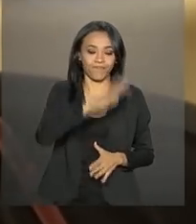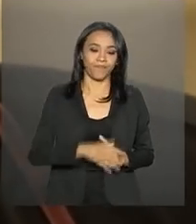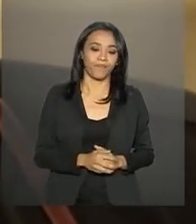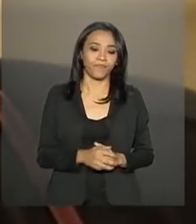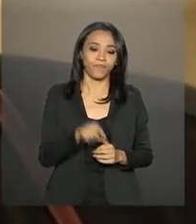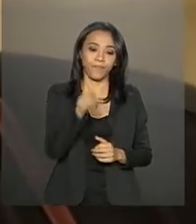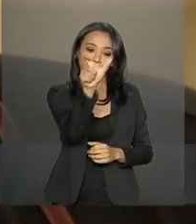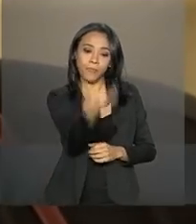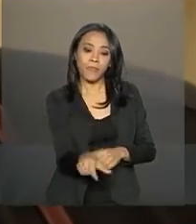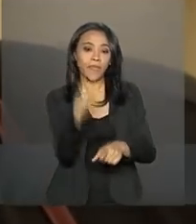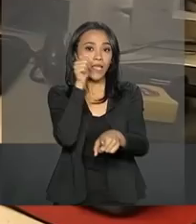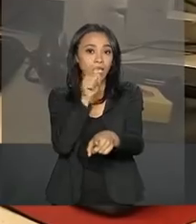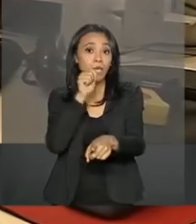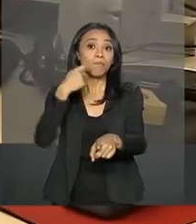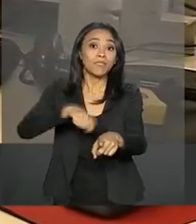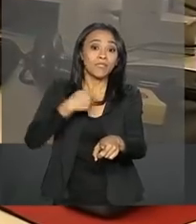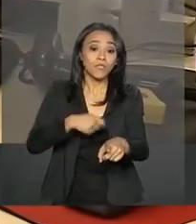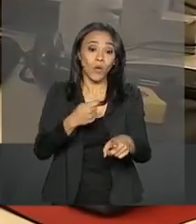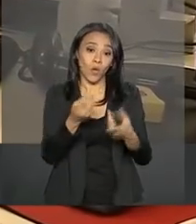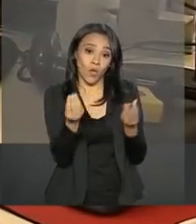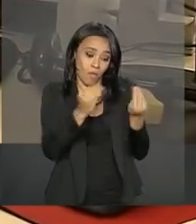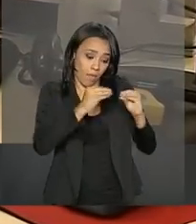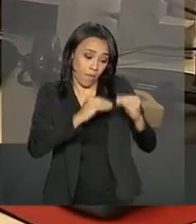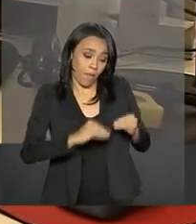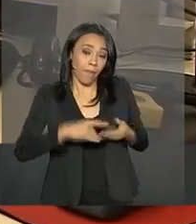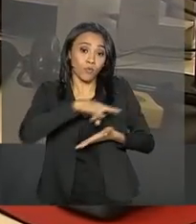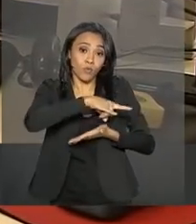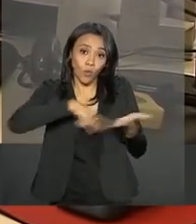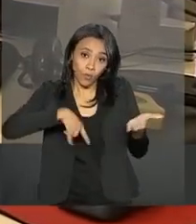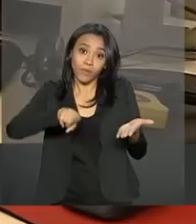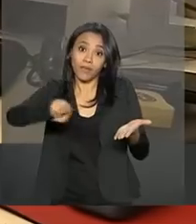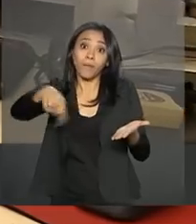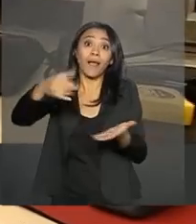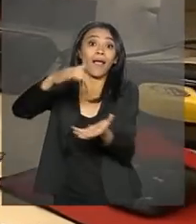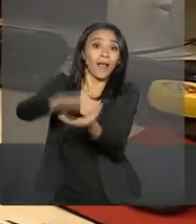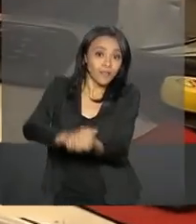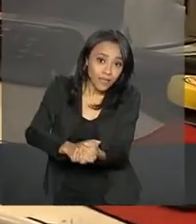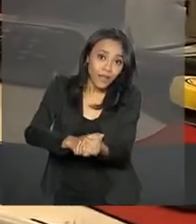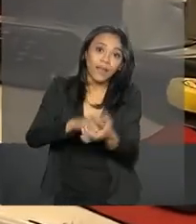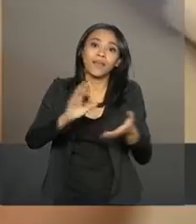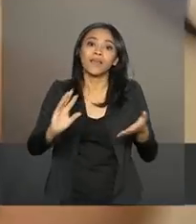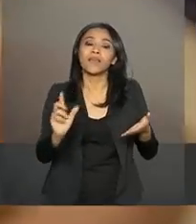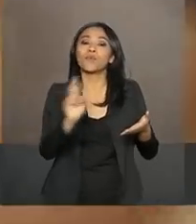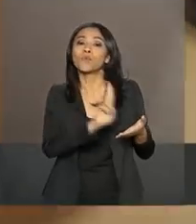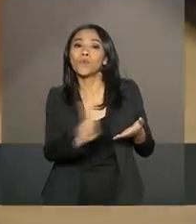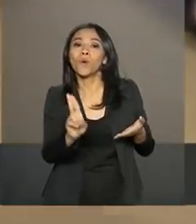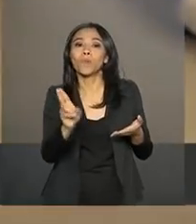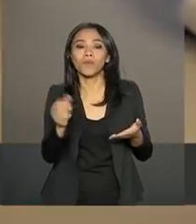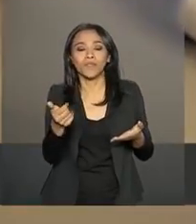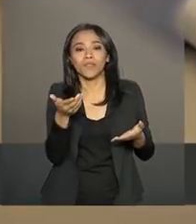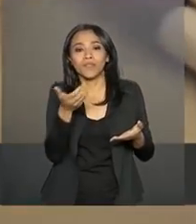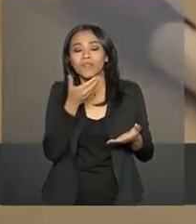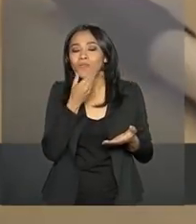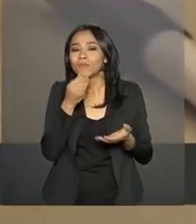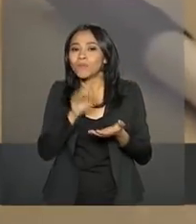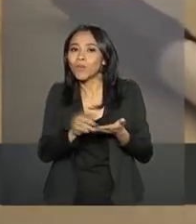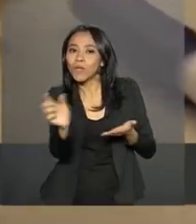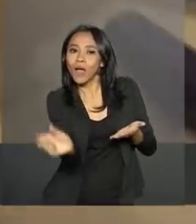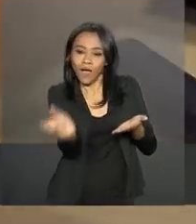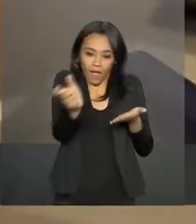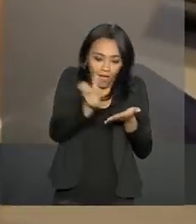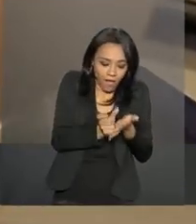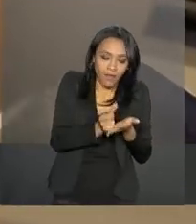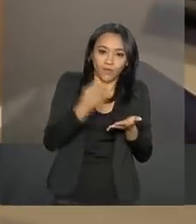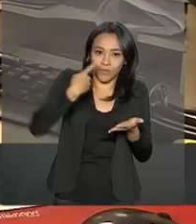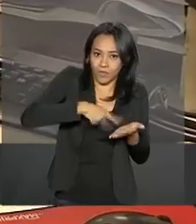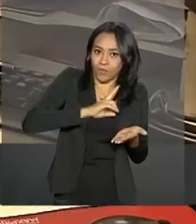Joana precisou atualizar os documentos depois de casar e acrescentar o nome do marido. Fez a nova carteira de